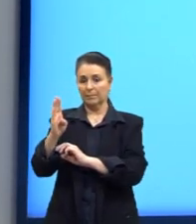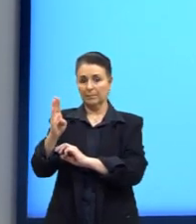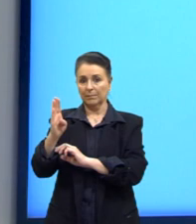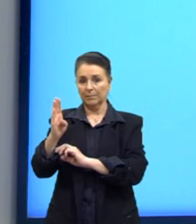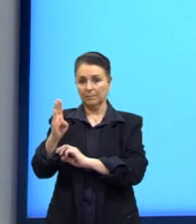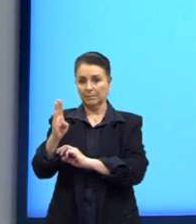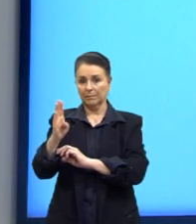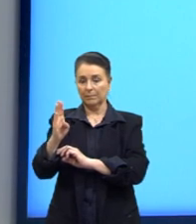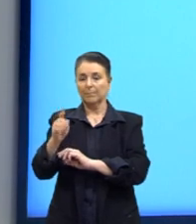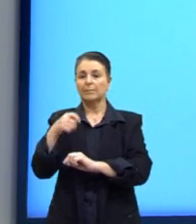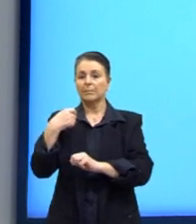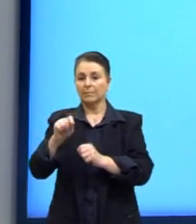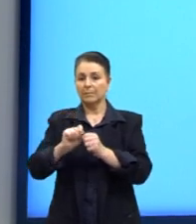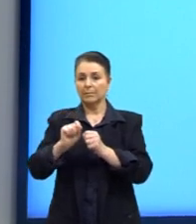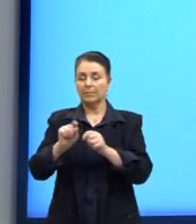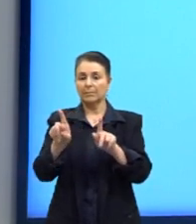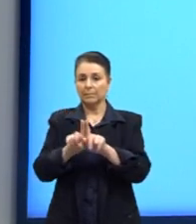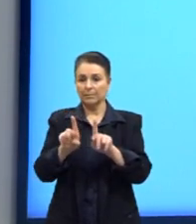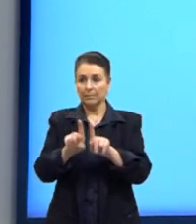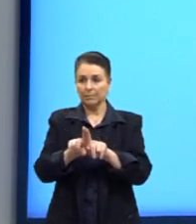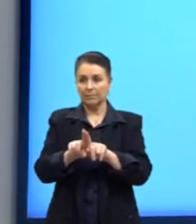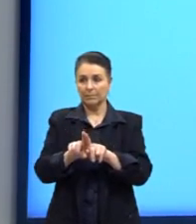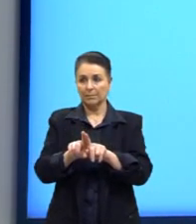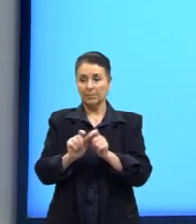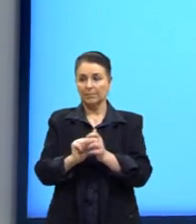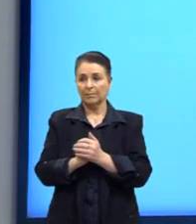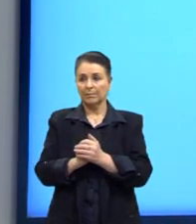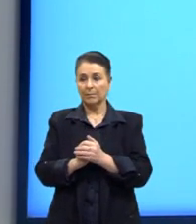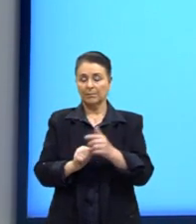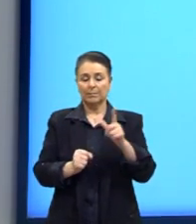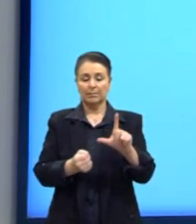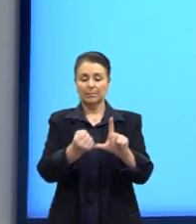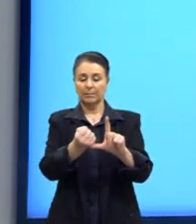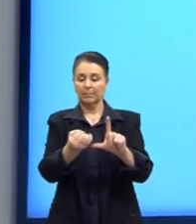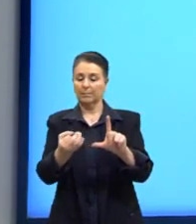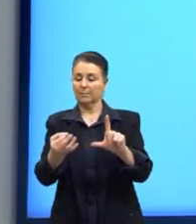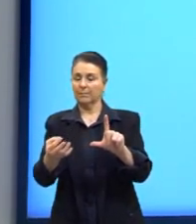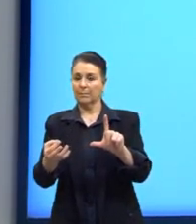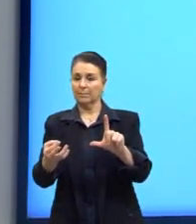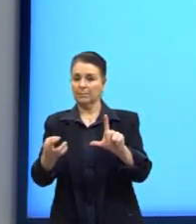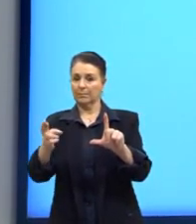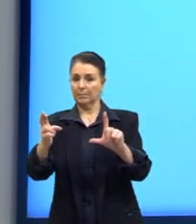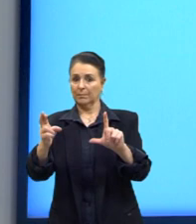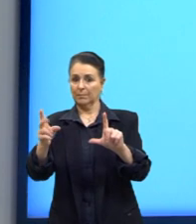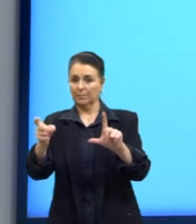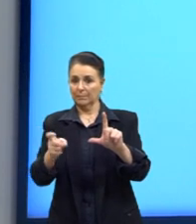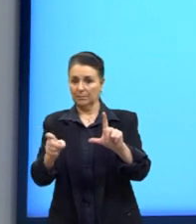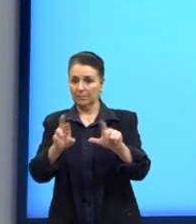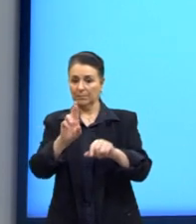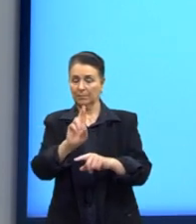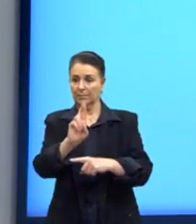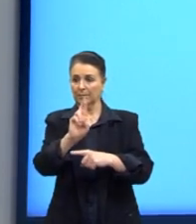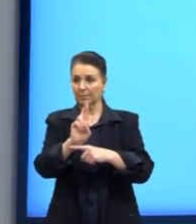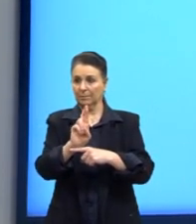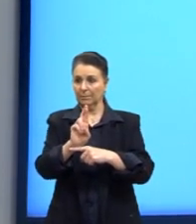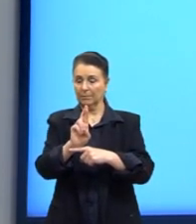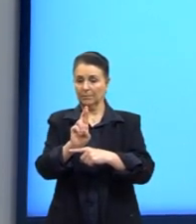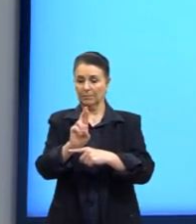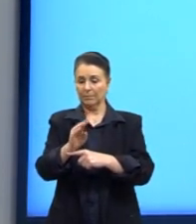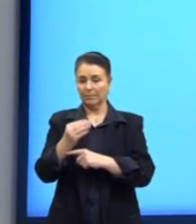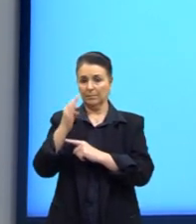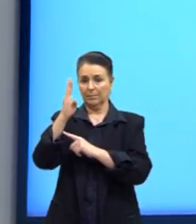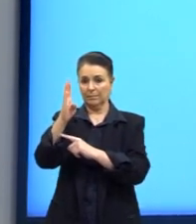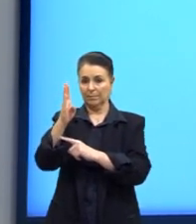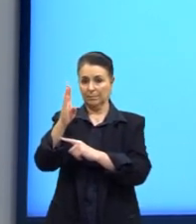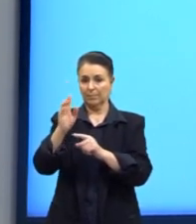definição importante que a gente pode utilizar. No log de r elevado a b, nós temos aqui um expoente